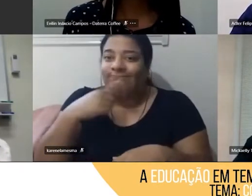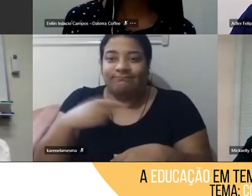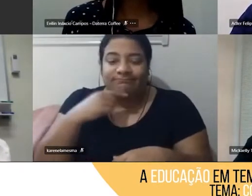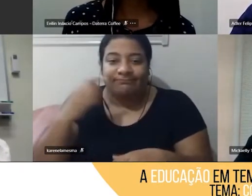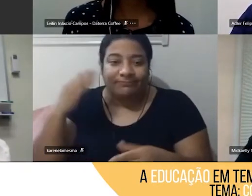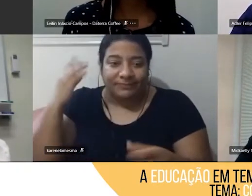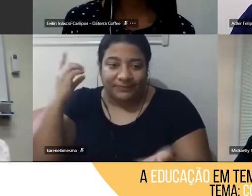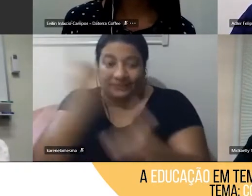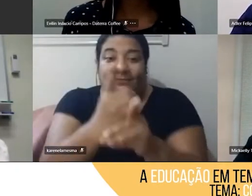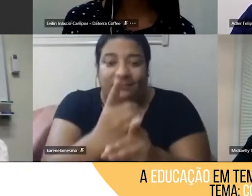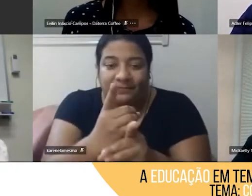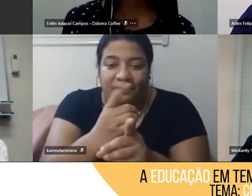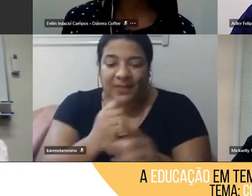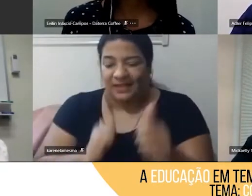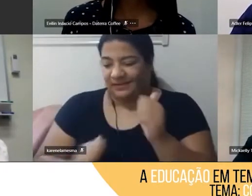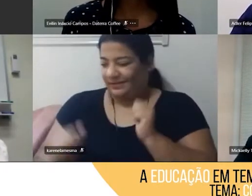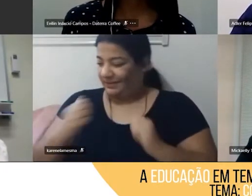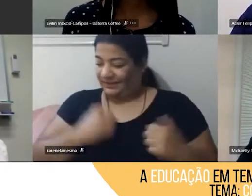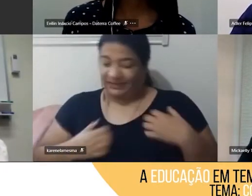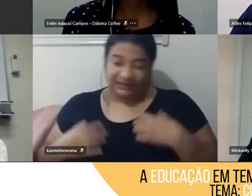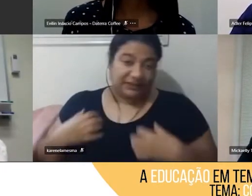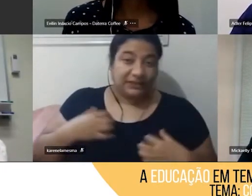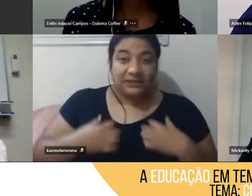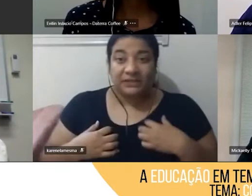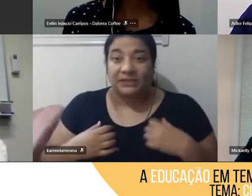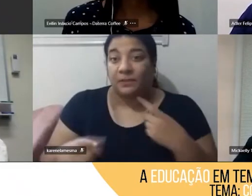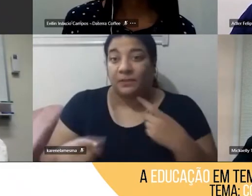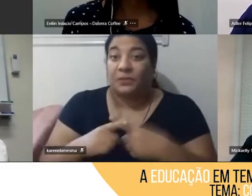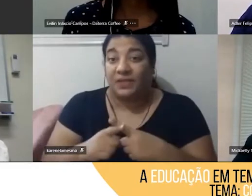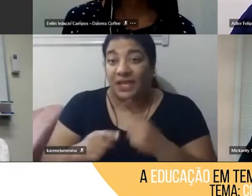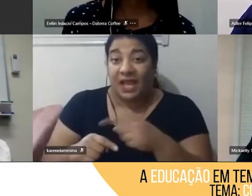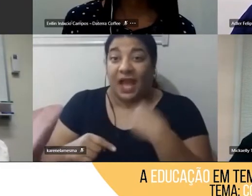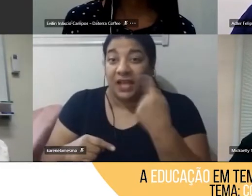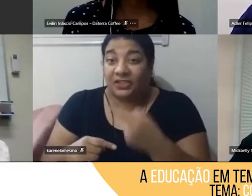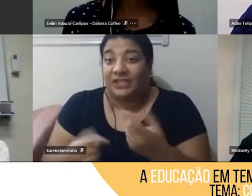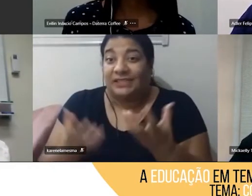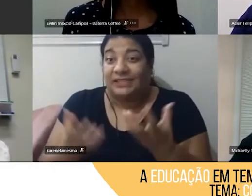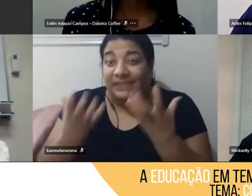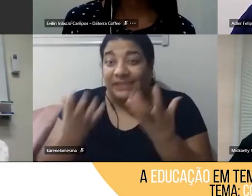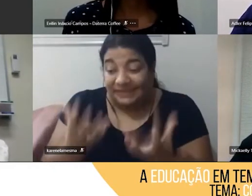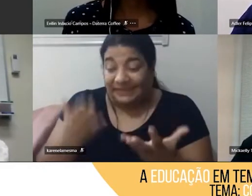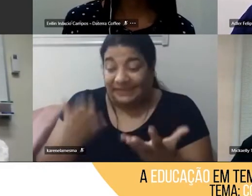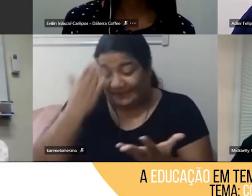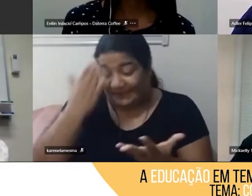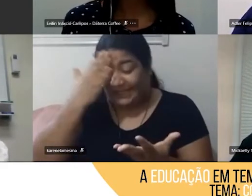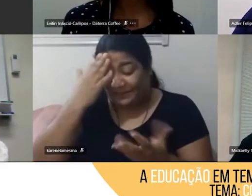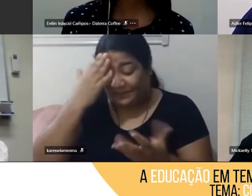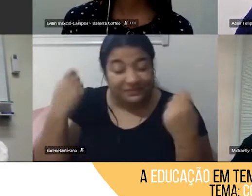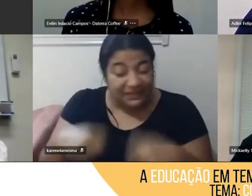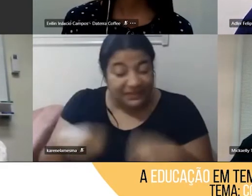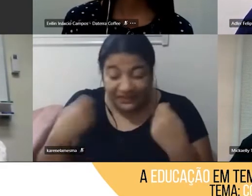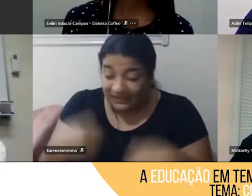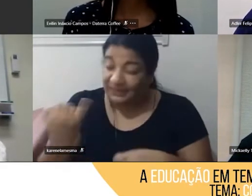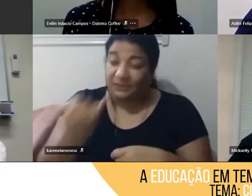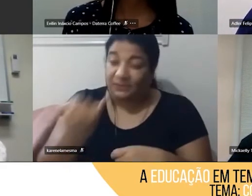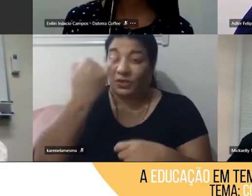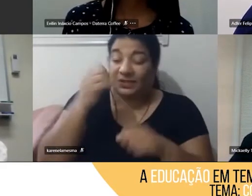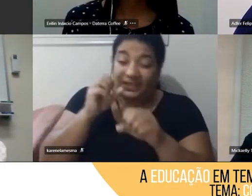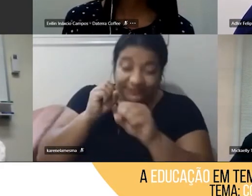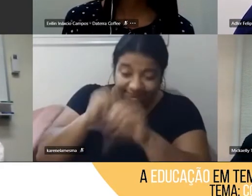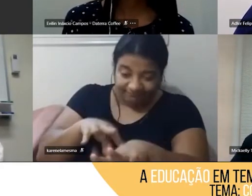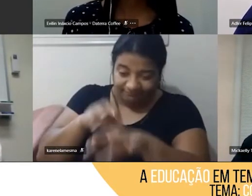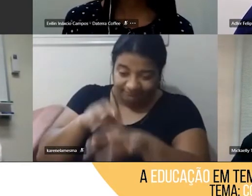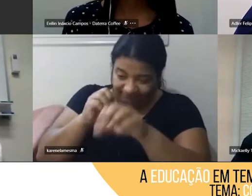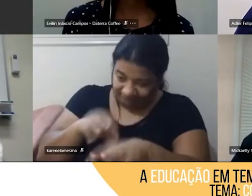causa uma angústia para nós educadores porque nós temos ali a convicção, a missão da importância do ensinar, né,